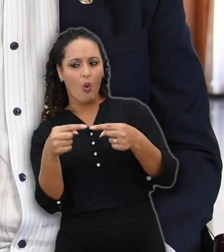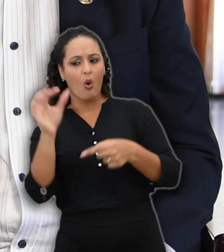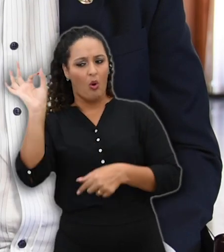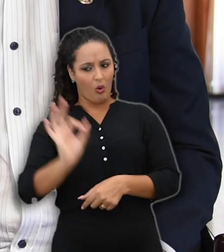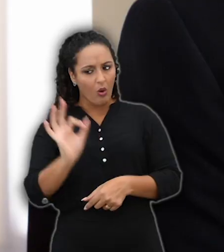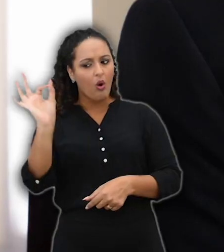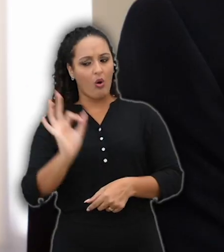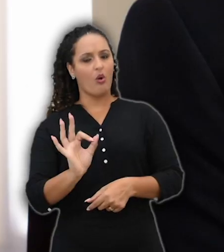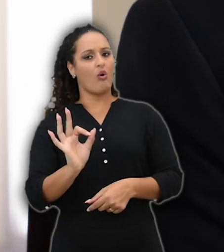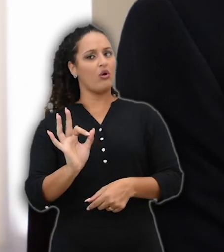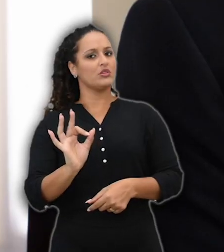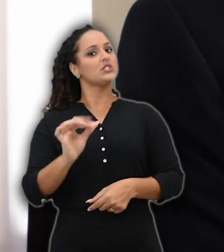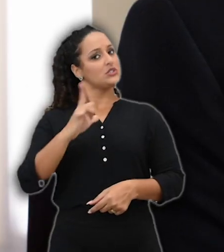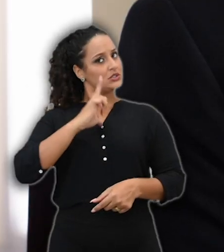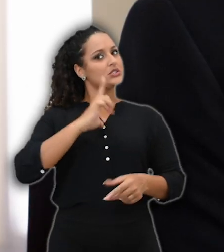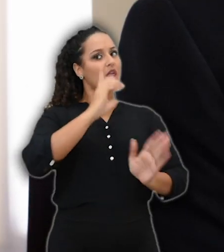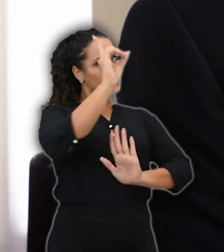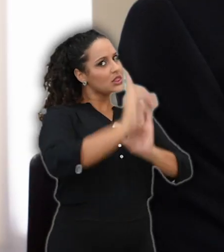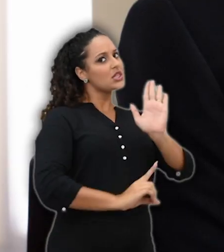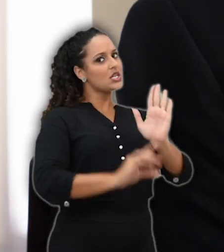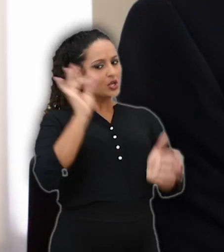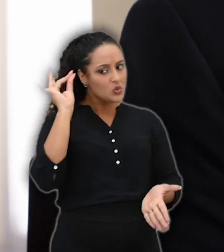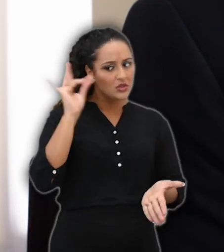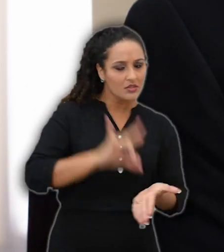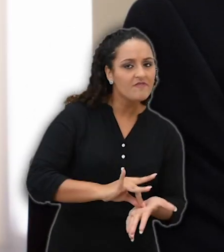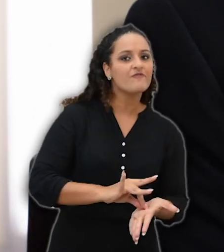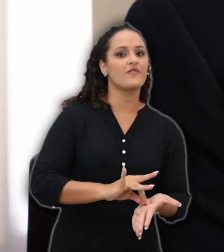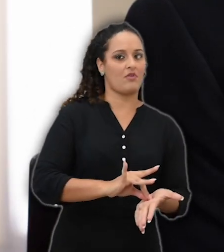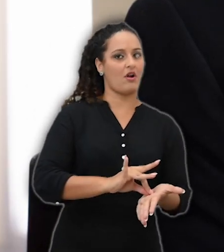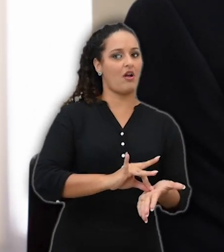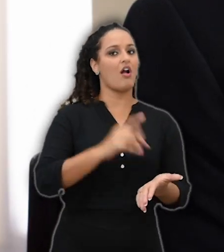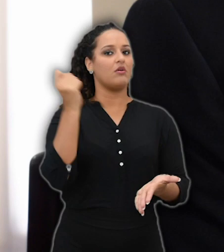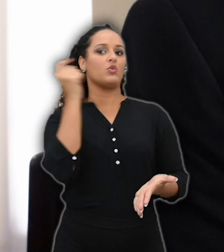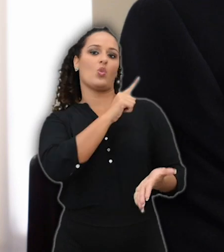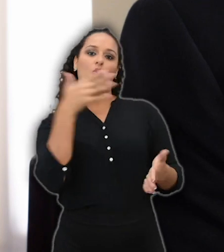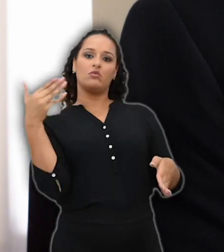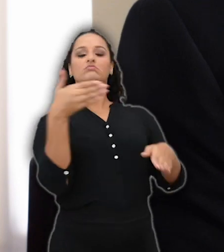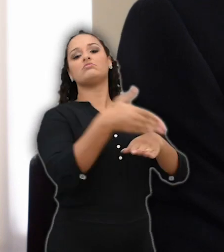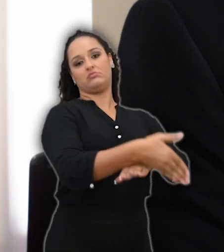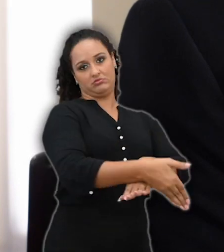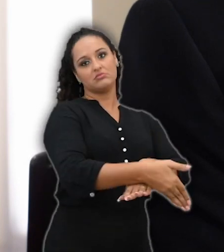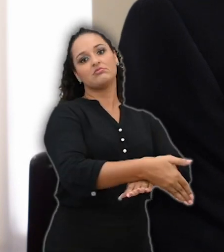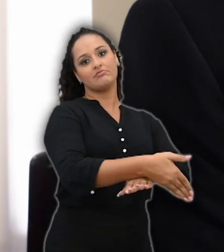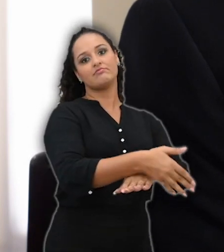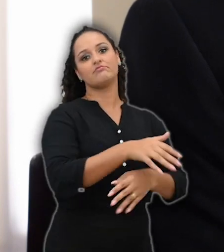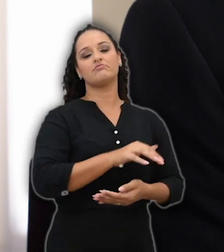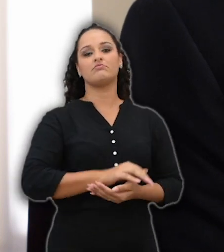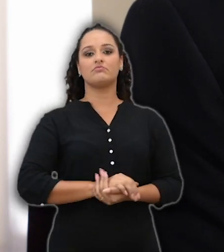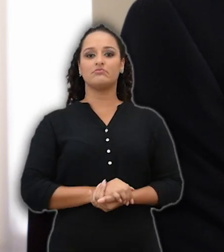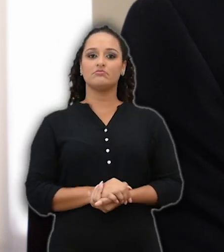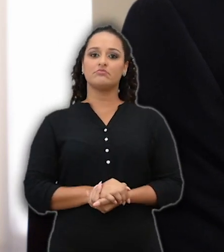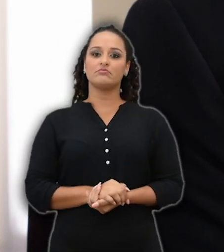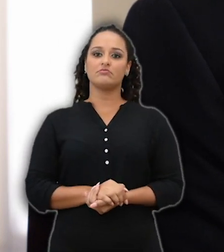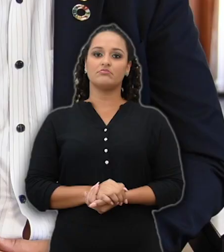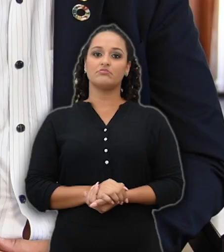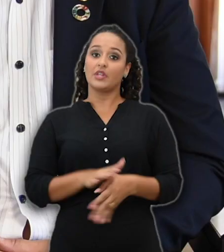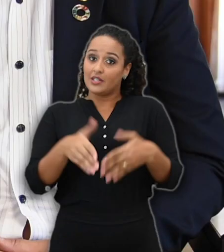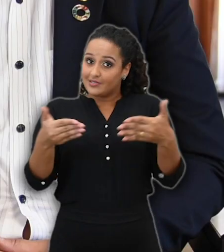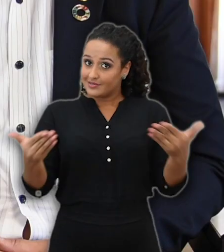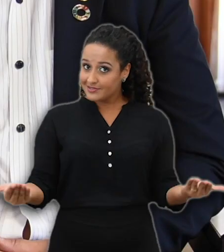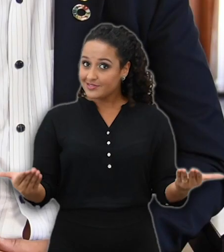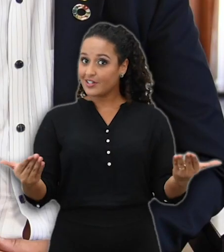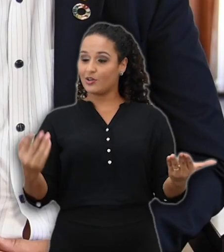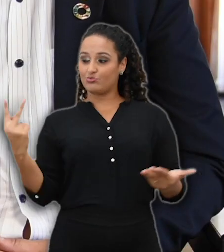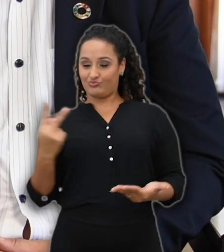preconceitos e que tem todo o perfil que se enquadra na cota, que, de fato, ele acesse ao seu lugar